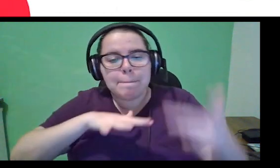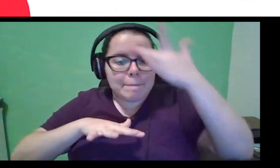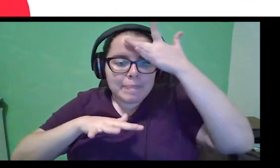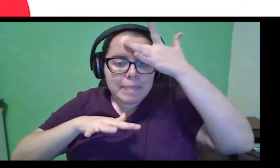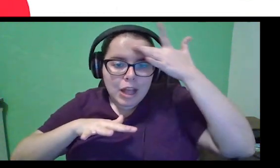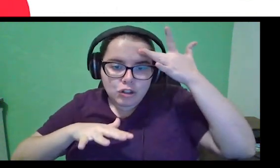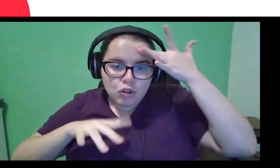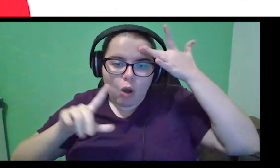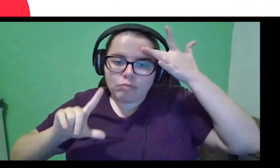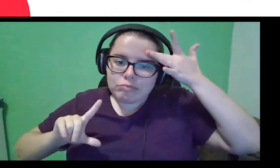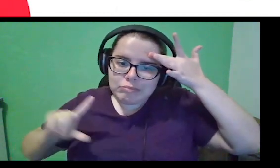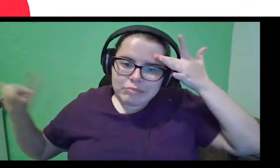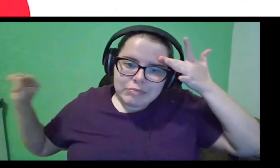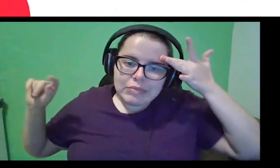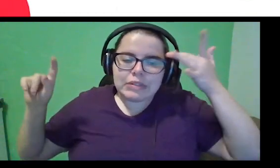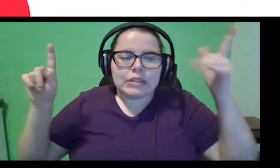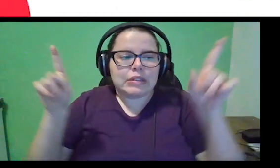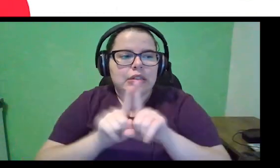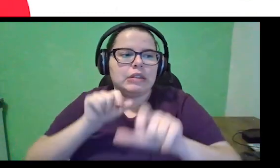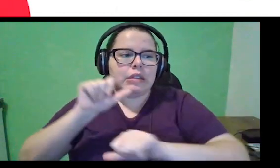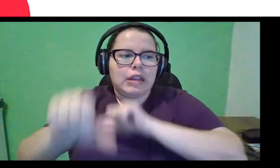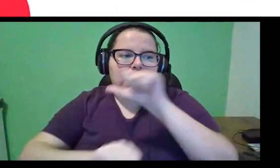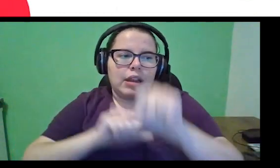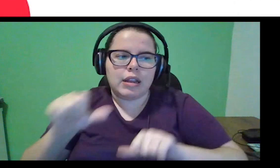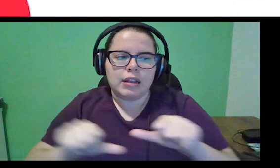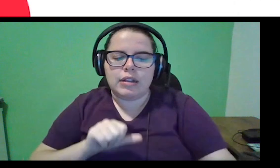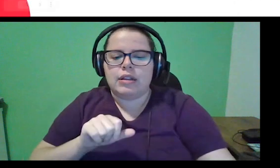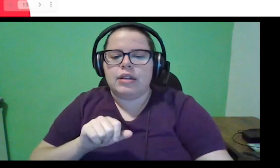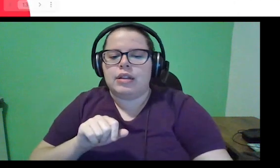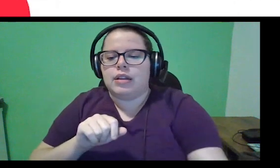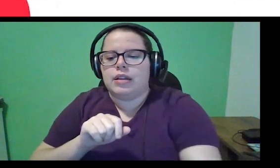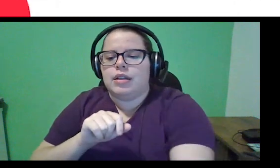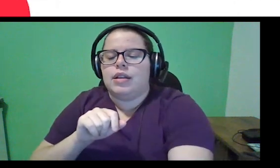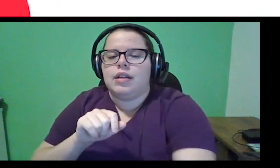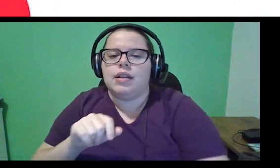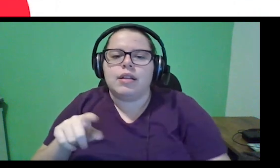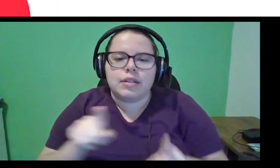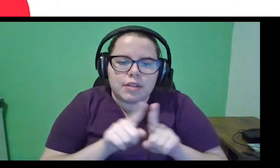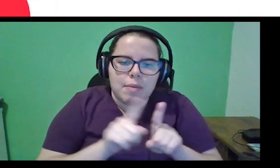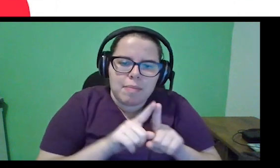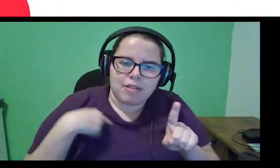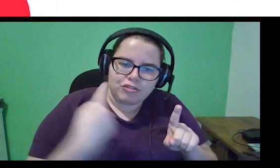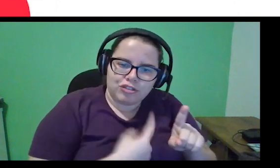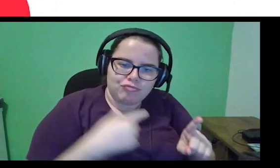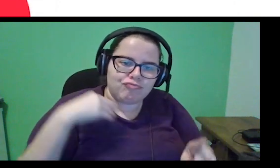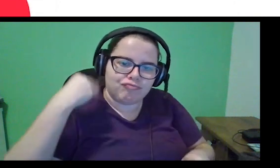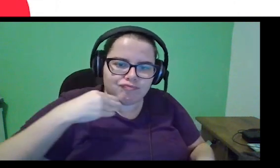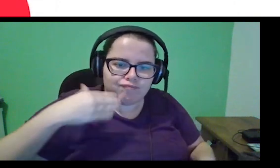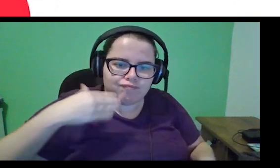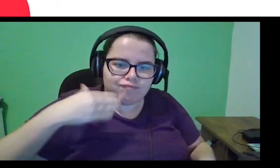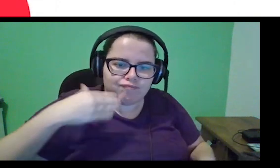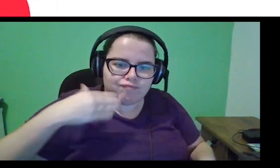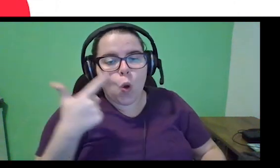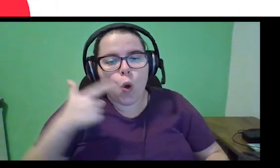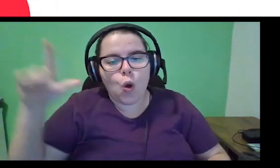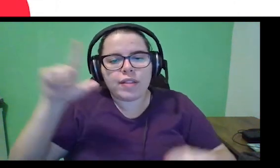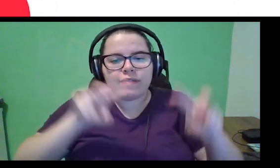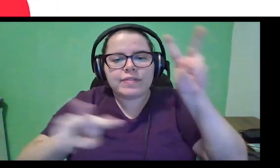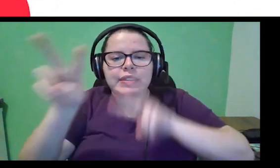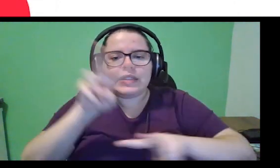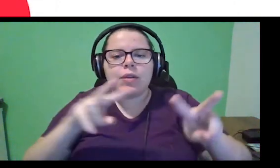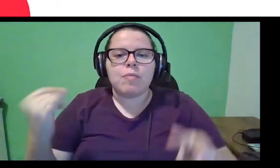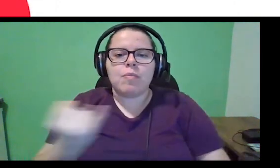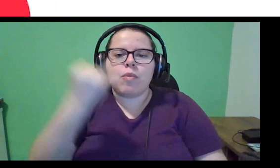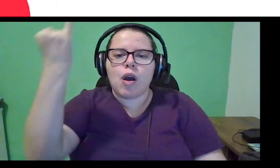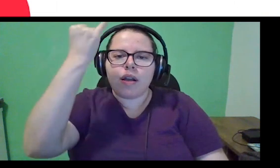nesse início de transformação. Ou no decorrer dela também. Uma outra visão super importante